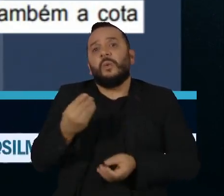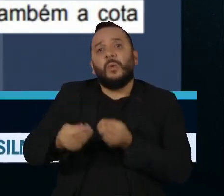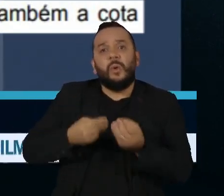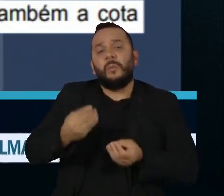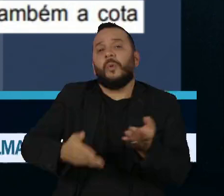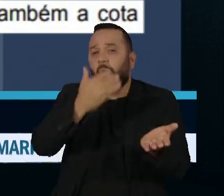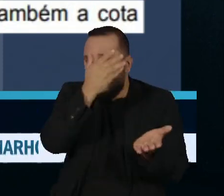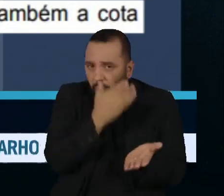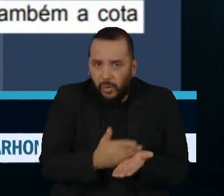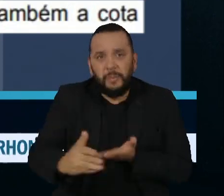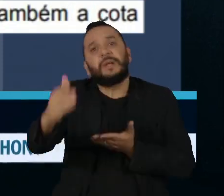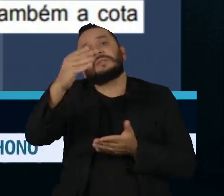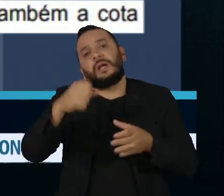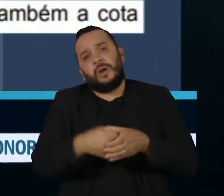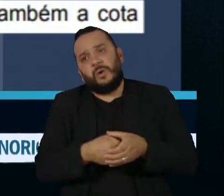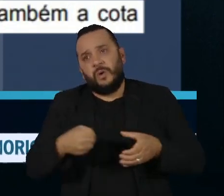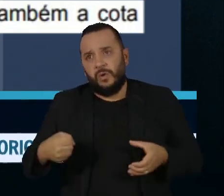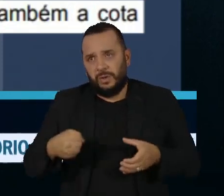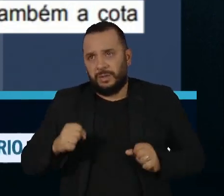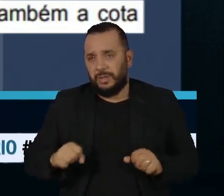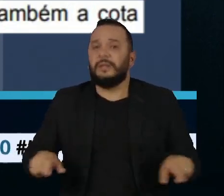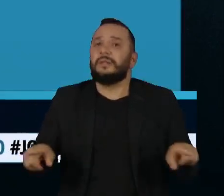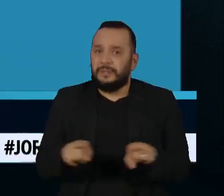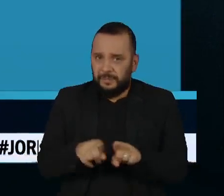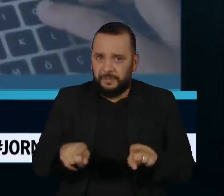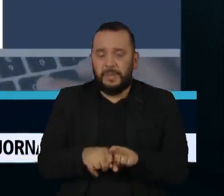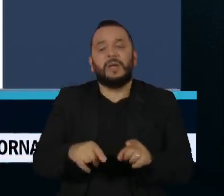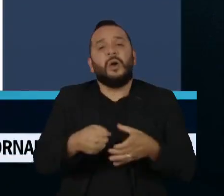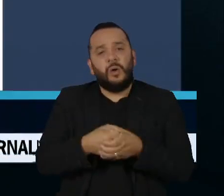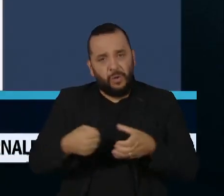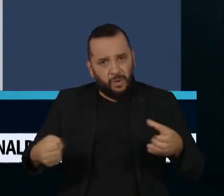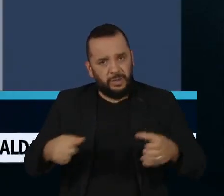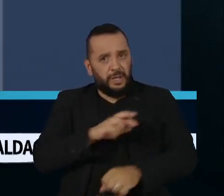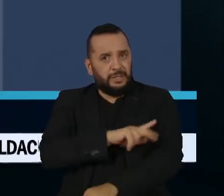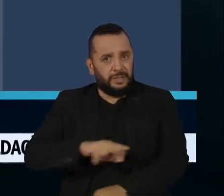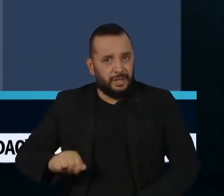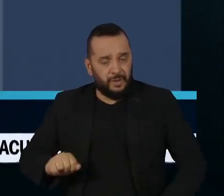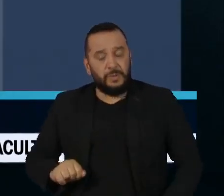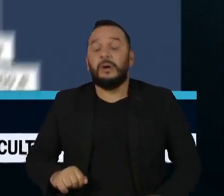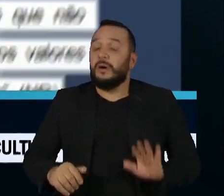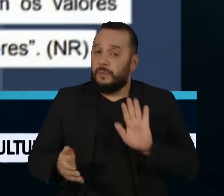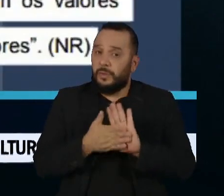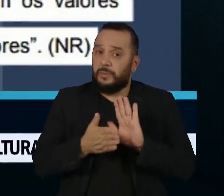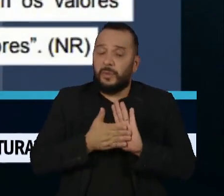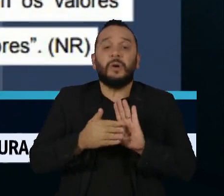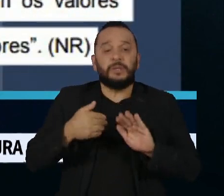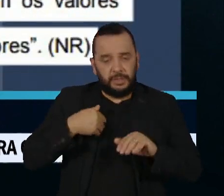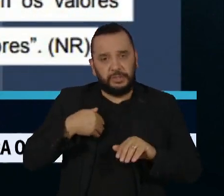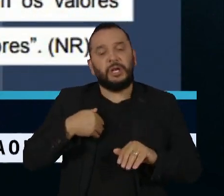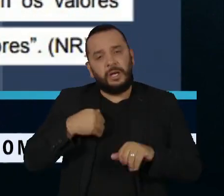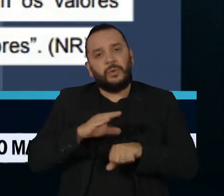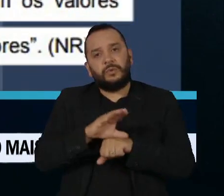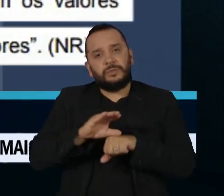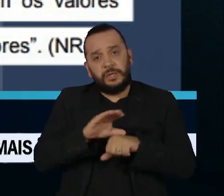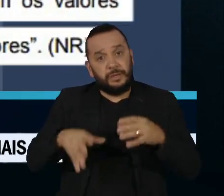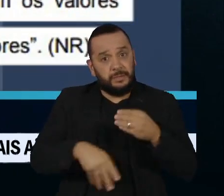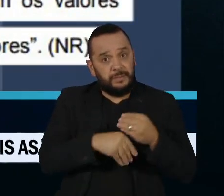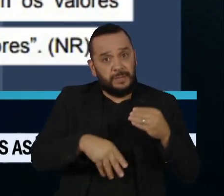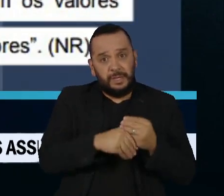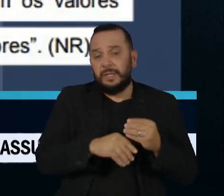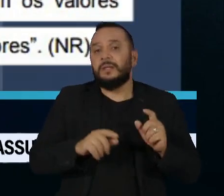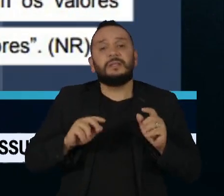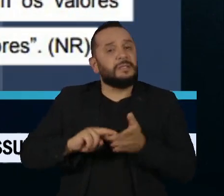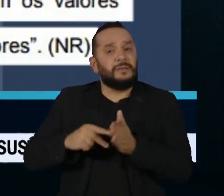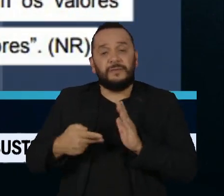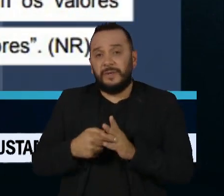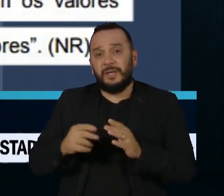efetivação das cotas, incluída também a racial. A proposta de emenda constitucional, na prática, perdoa